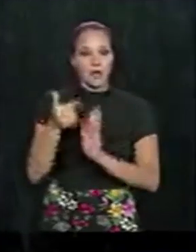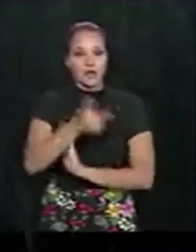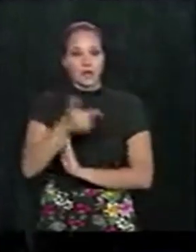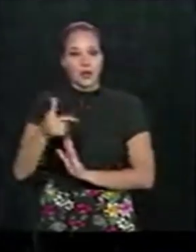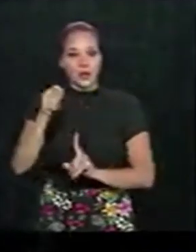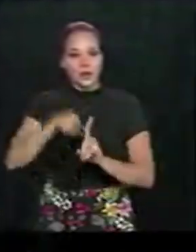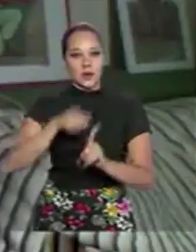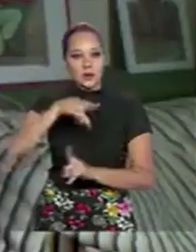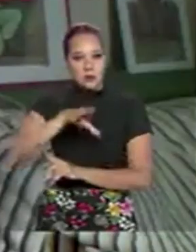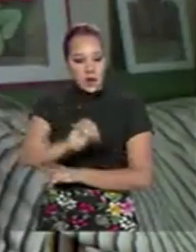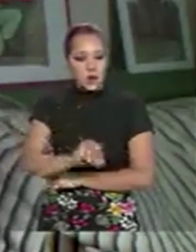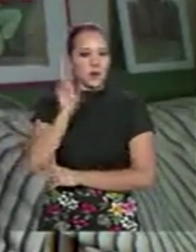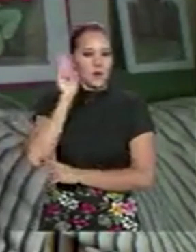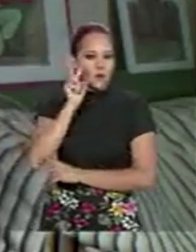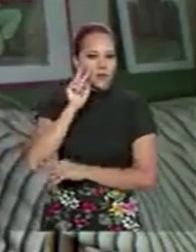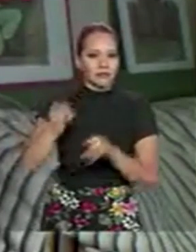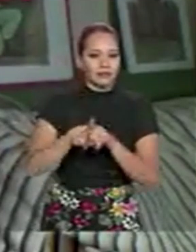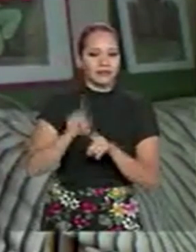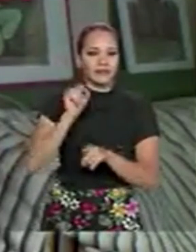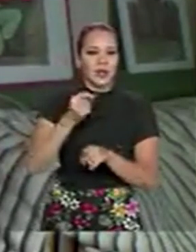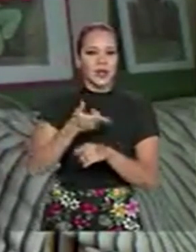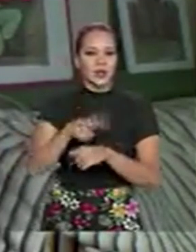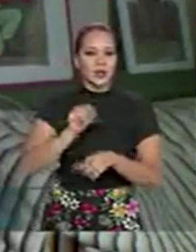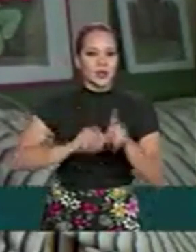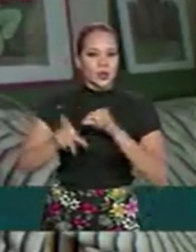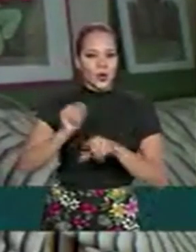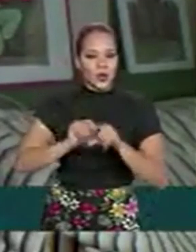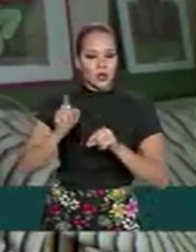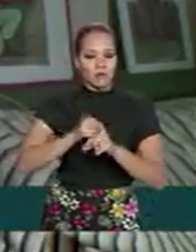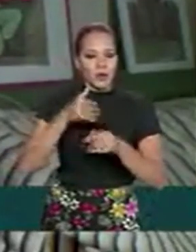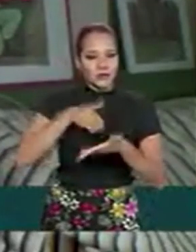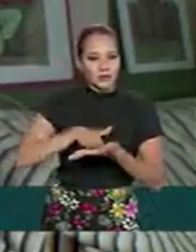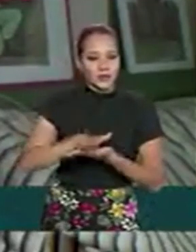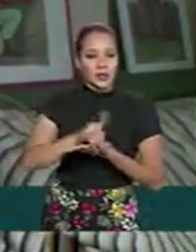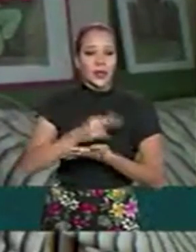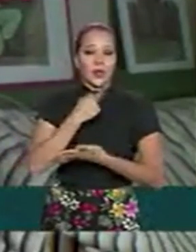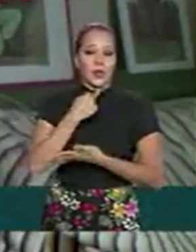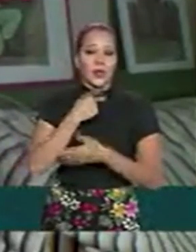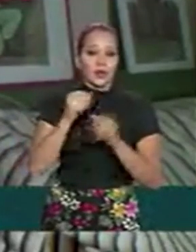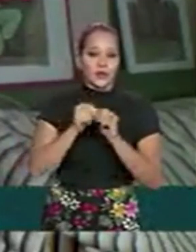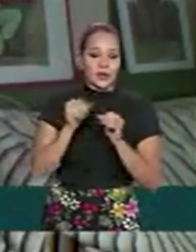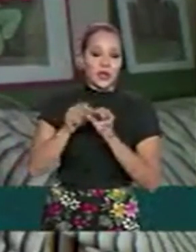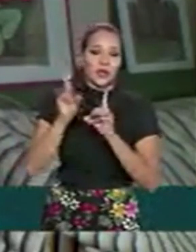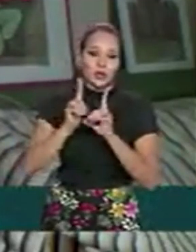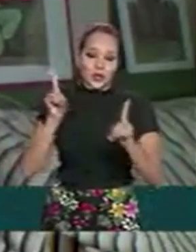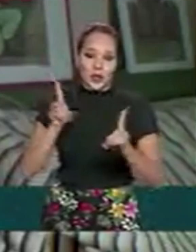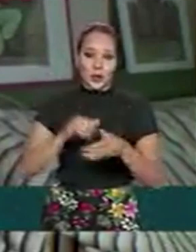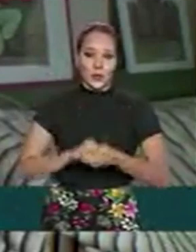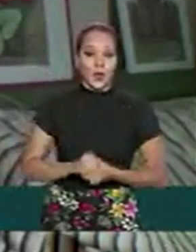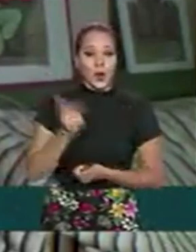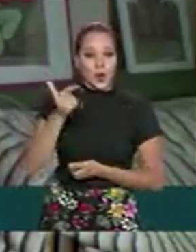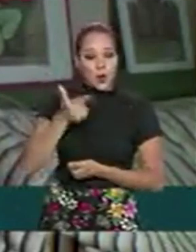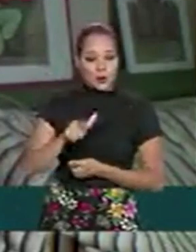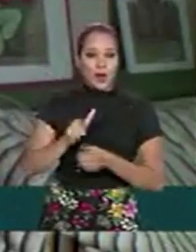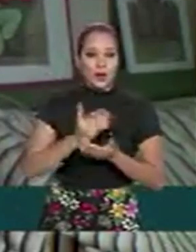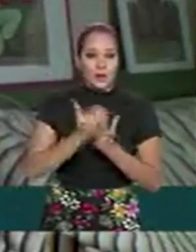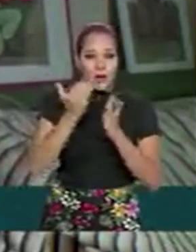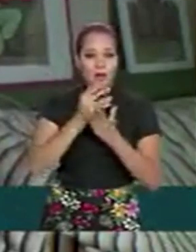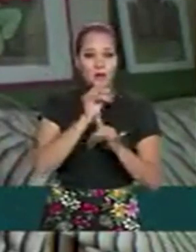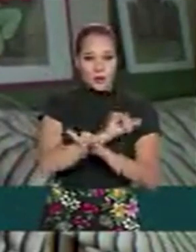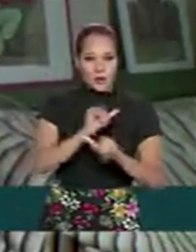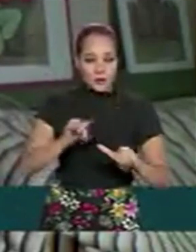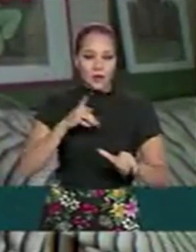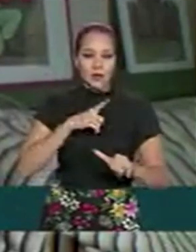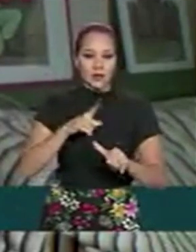de maio. Lembrando que quem optar pela edição impressa não poderá fazer a versão digital. Outras informações no